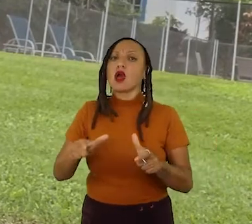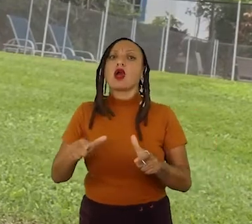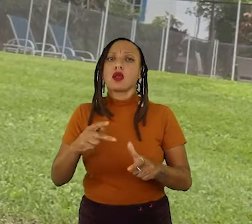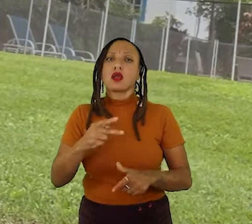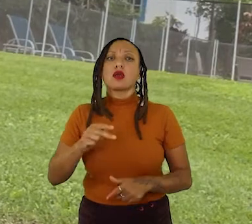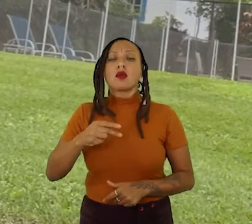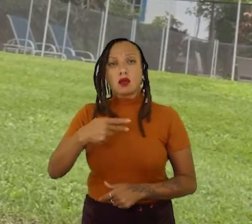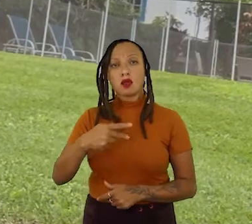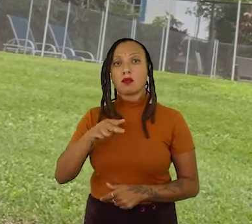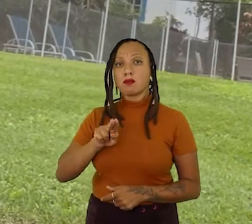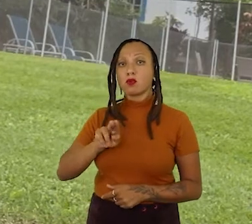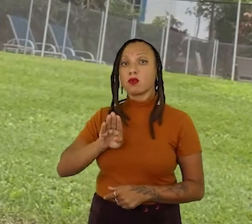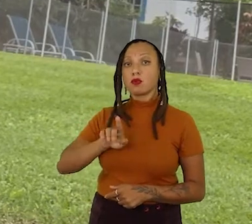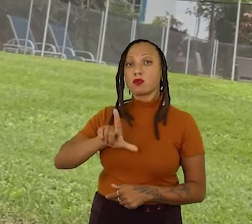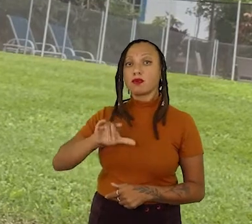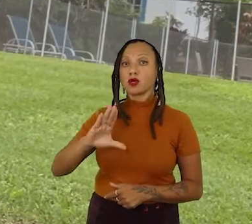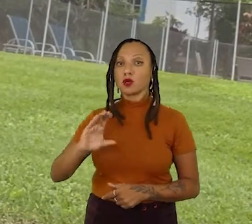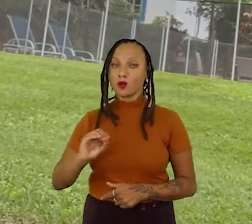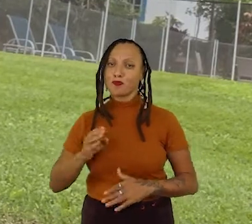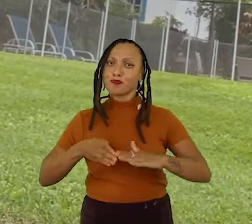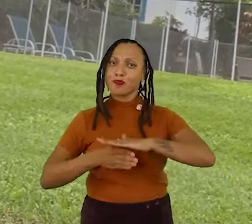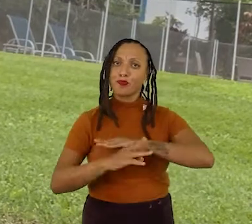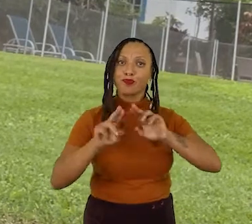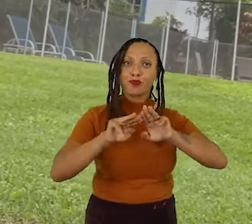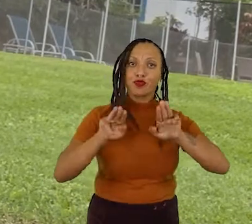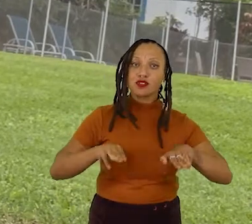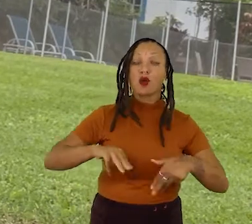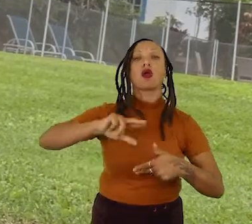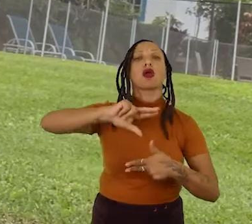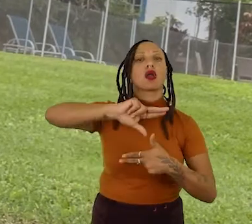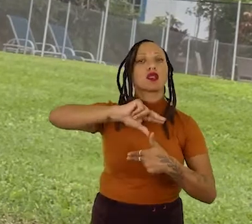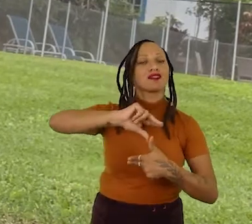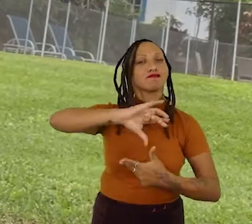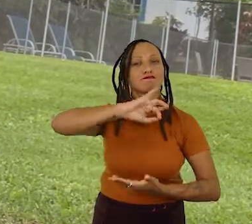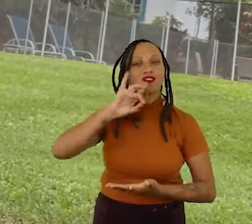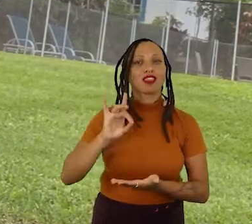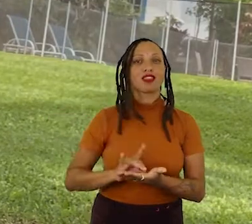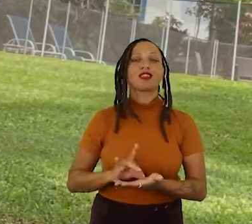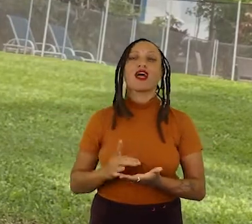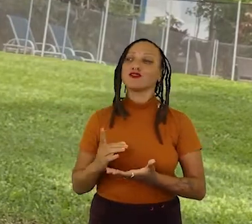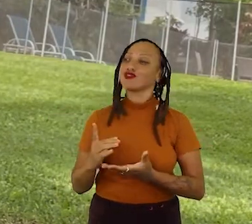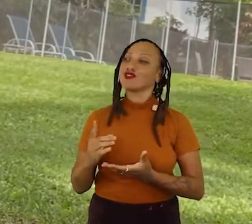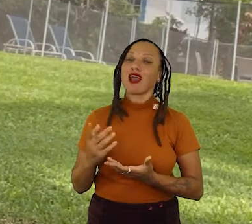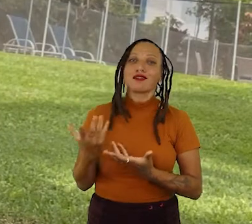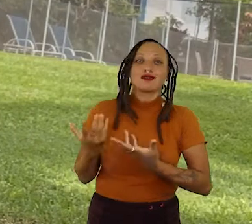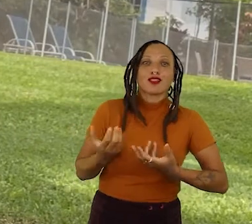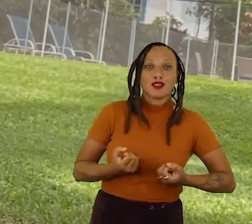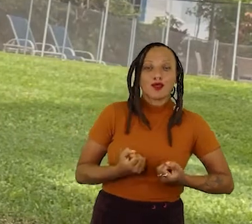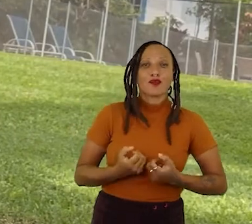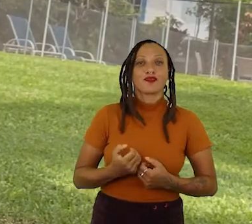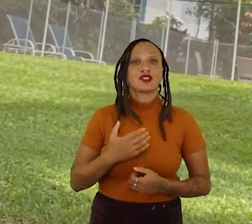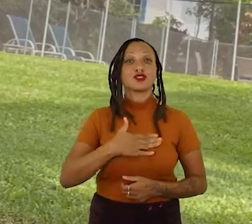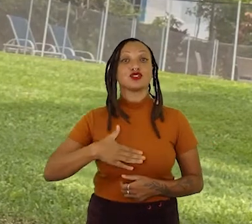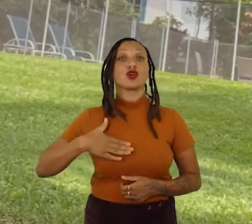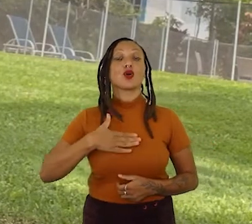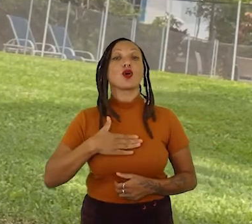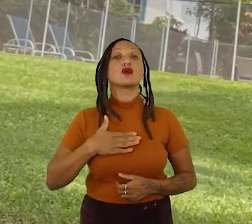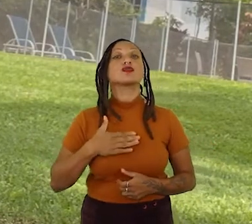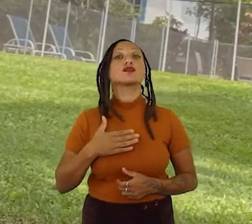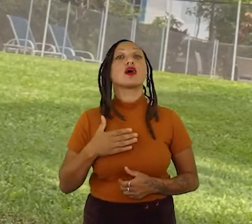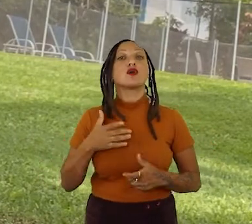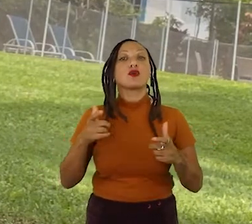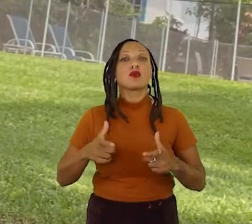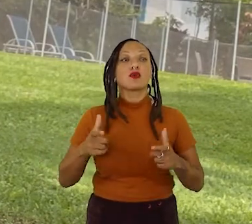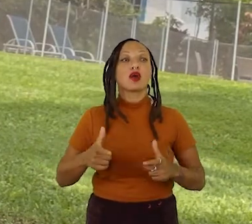fomos super bem recebidos, fomos verdadeiramente acolhidos. A parte que a gente mais gosta é a parte do engenho,